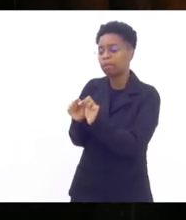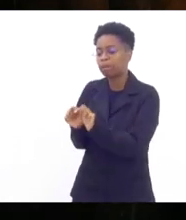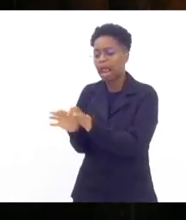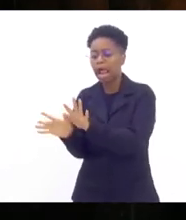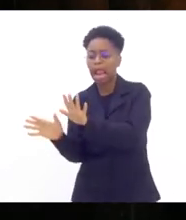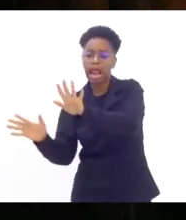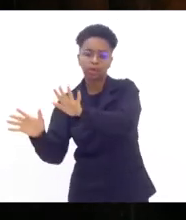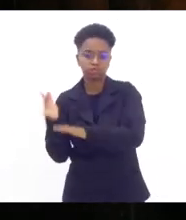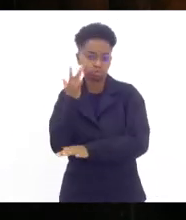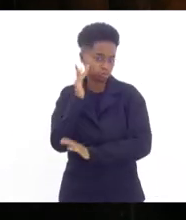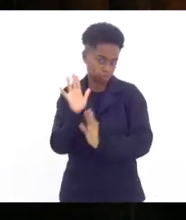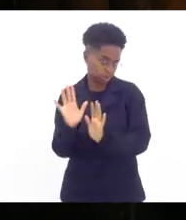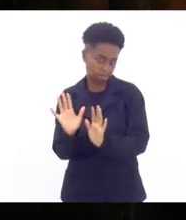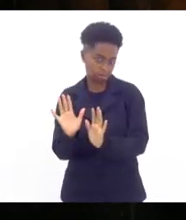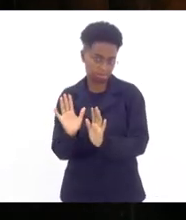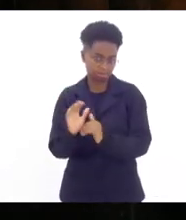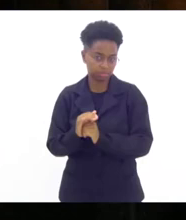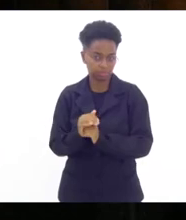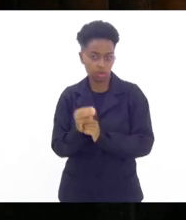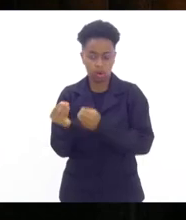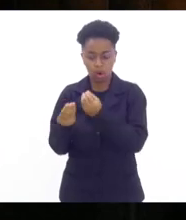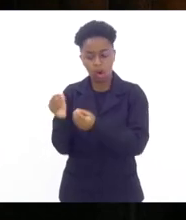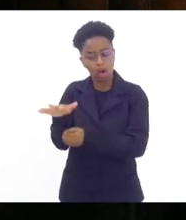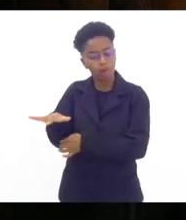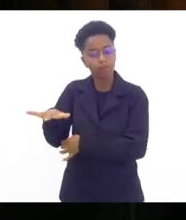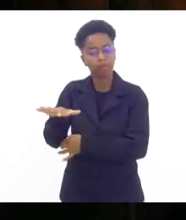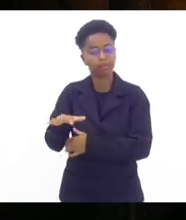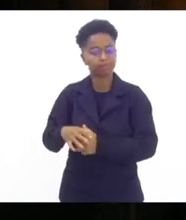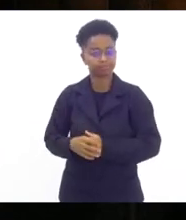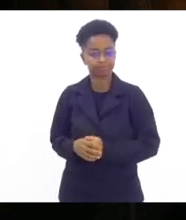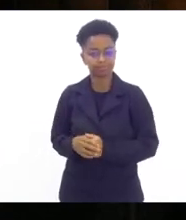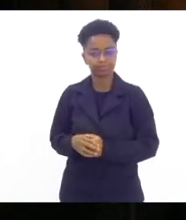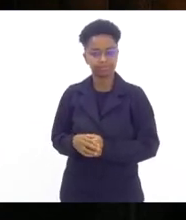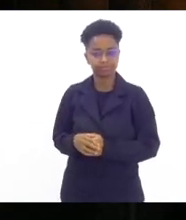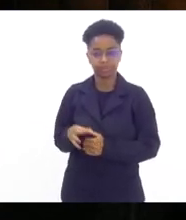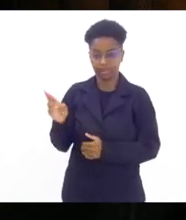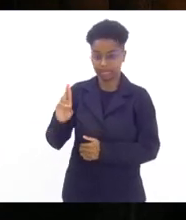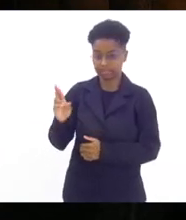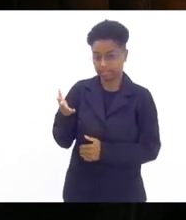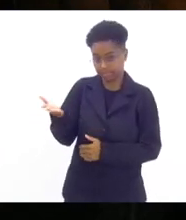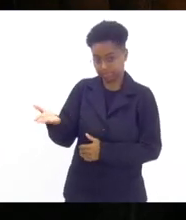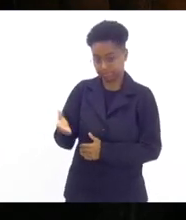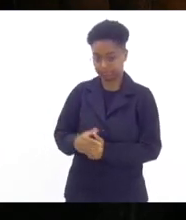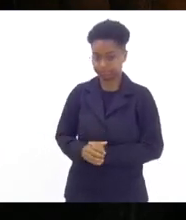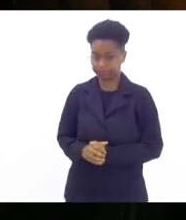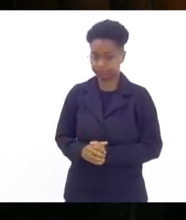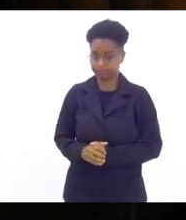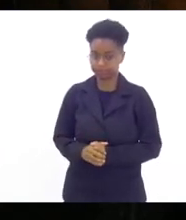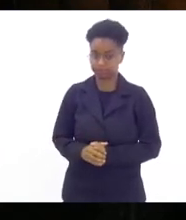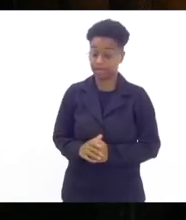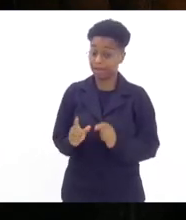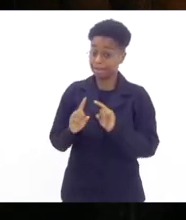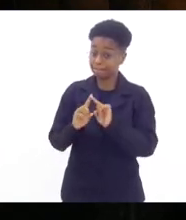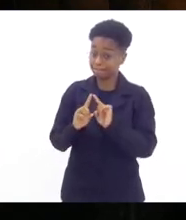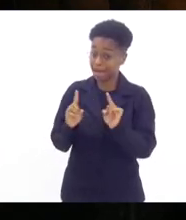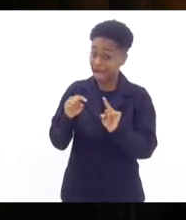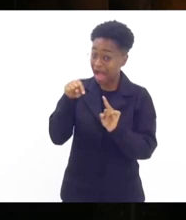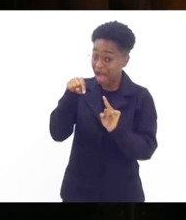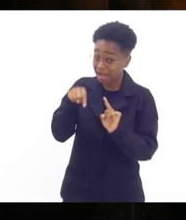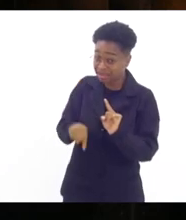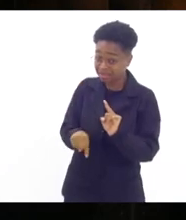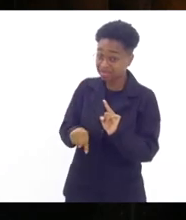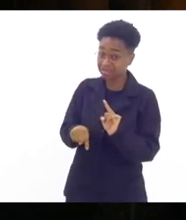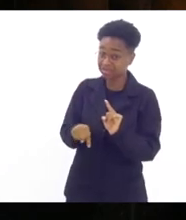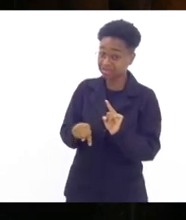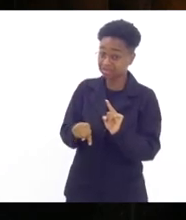conta daquela região toda de resende mas aqui na